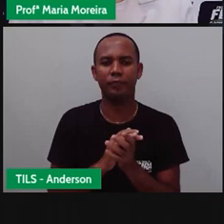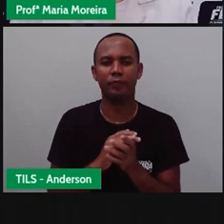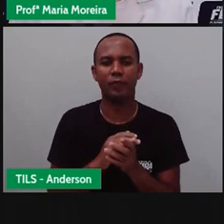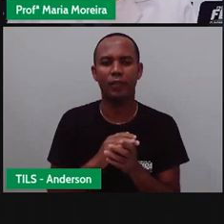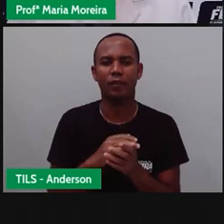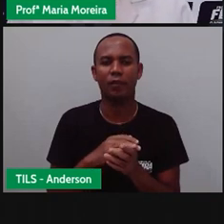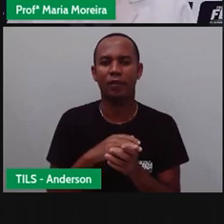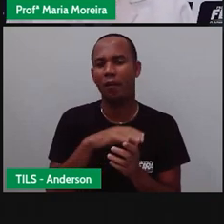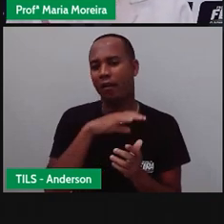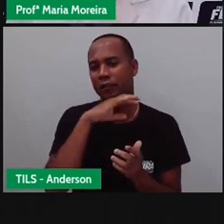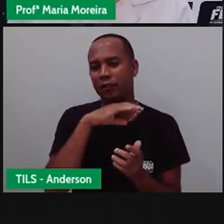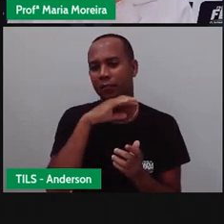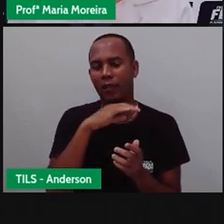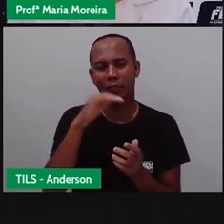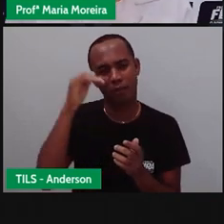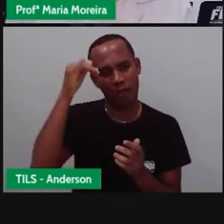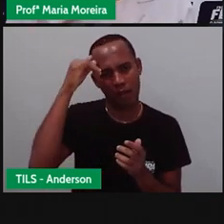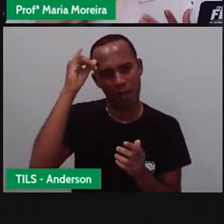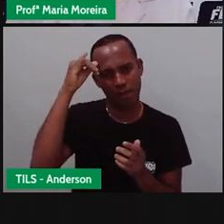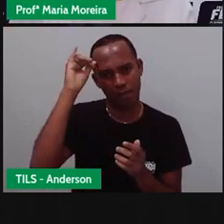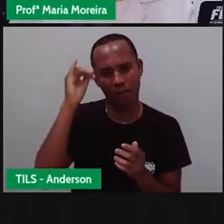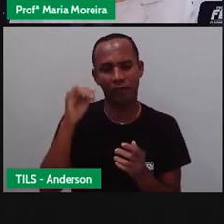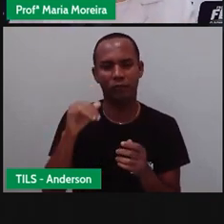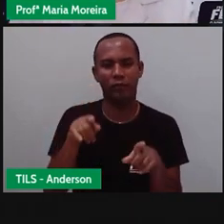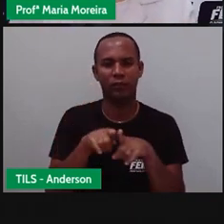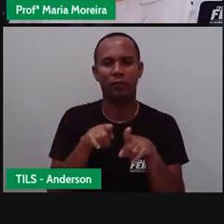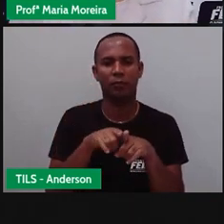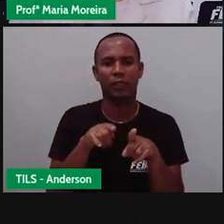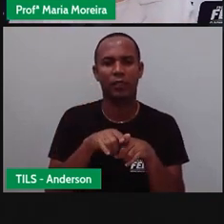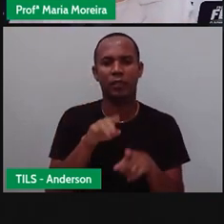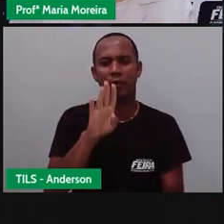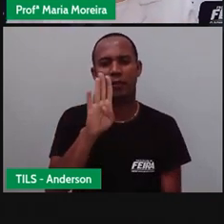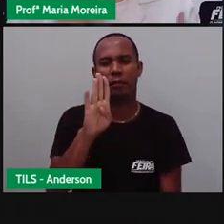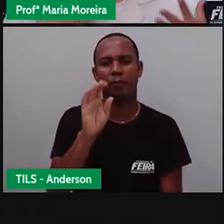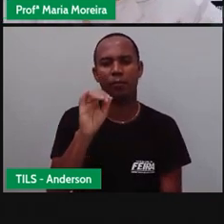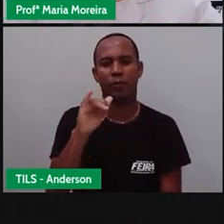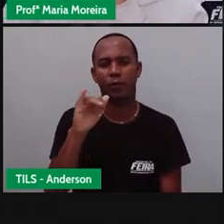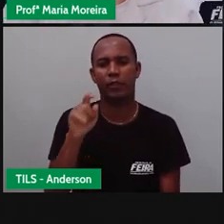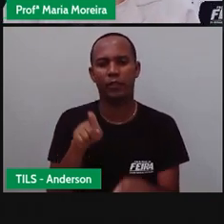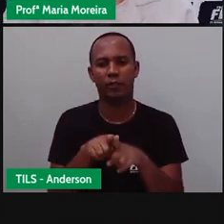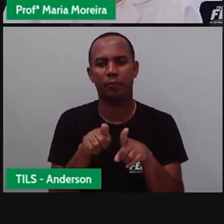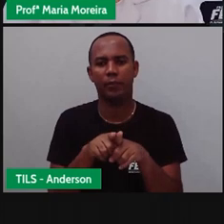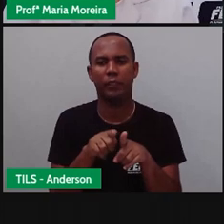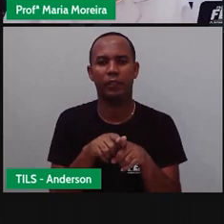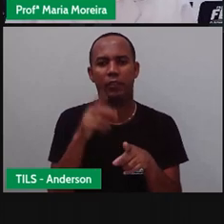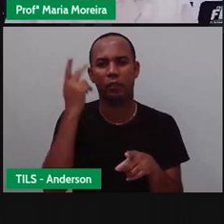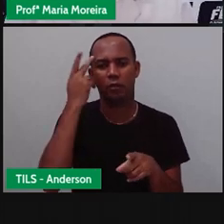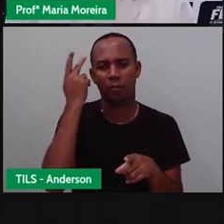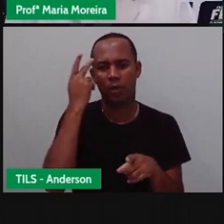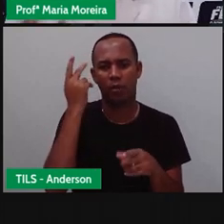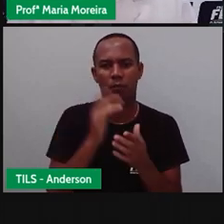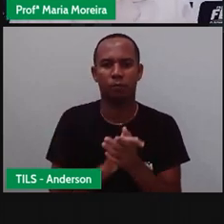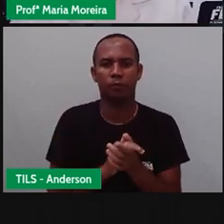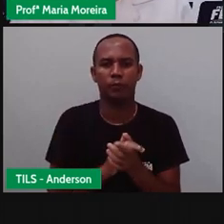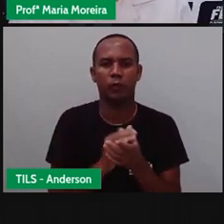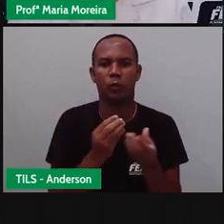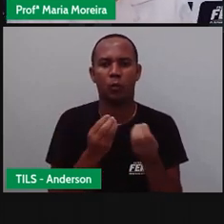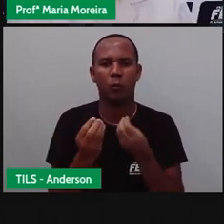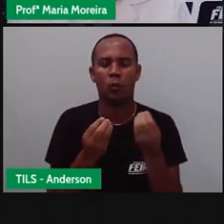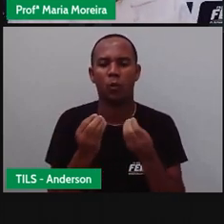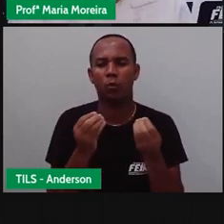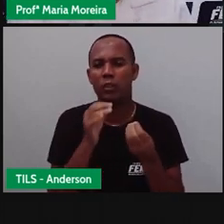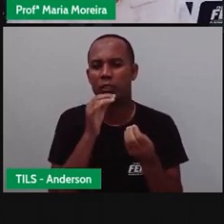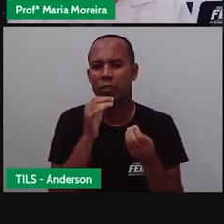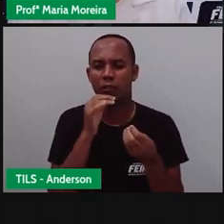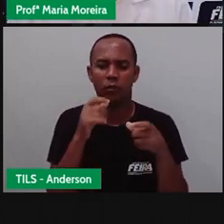por animais, como cavalos e boi. As carroças, elas são bem comuns aqui na nossa cidade. É possível ver carroças